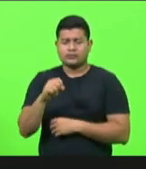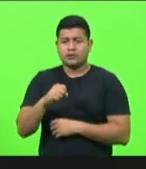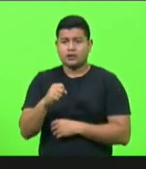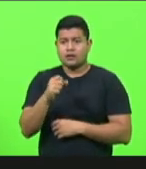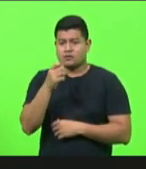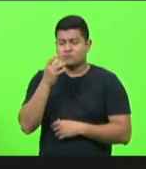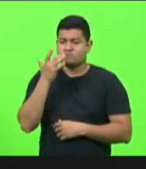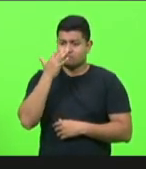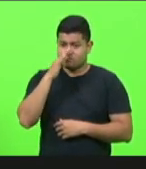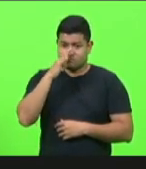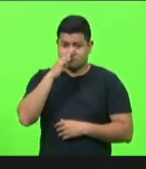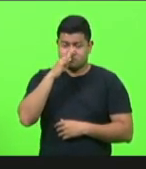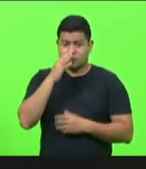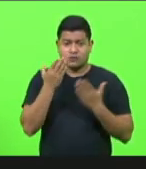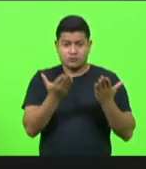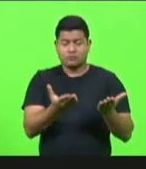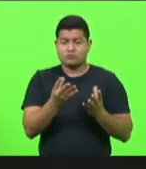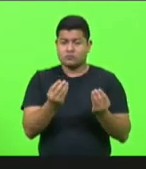Excelência.